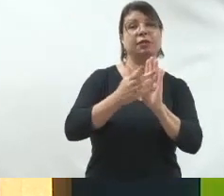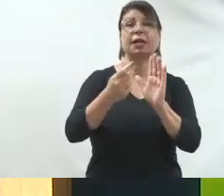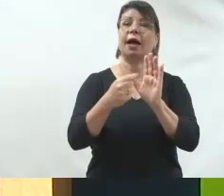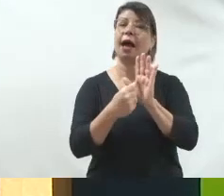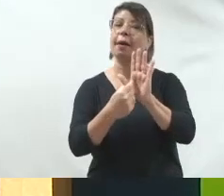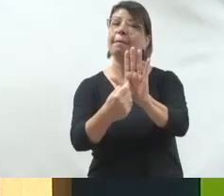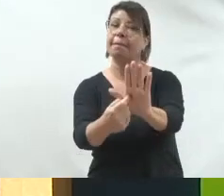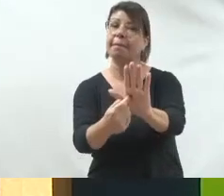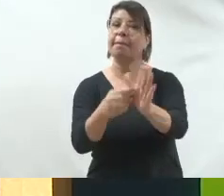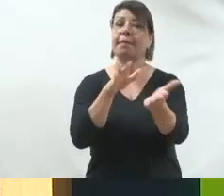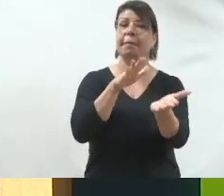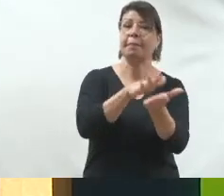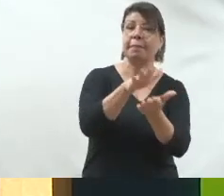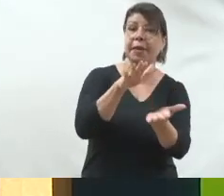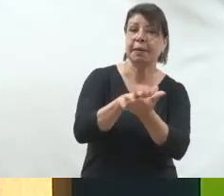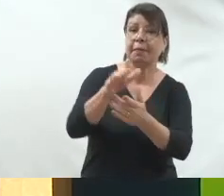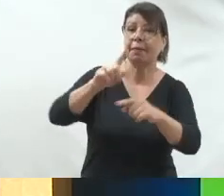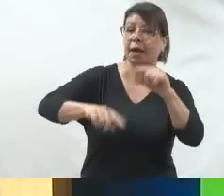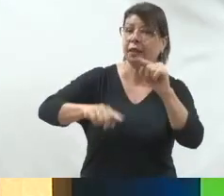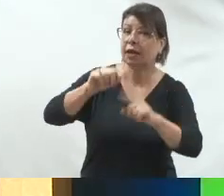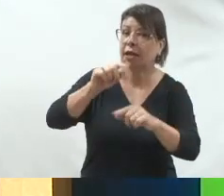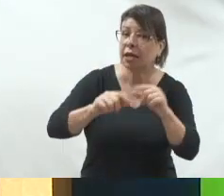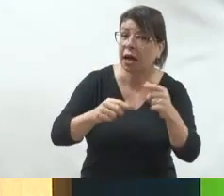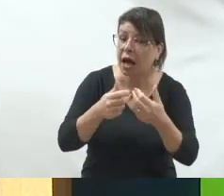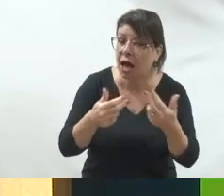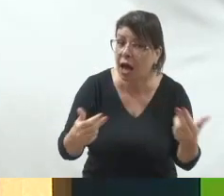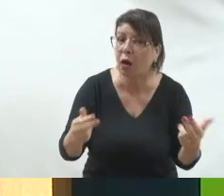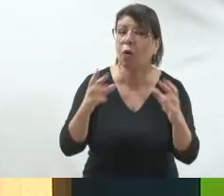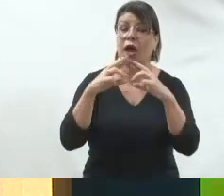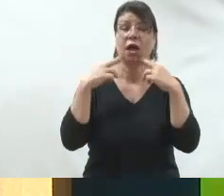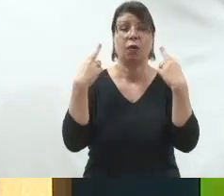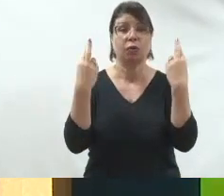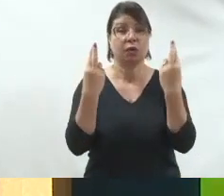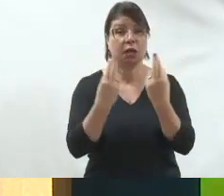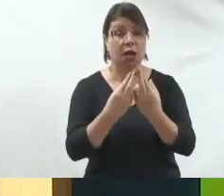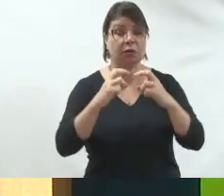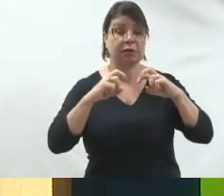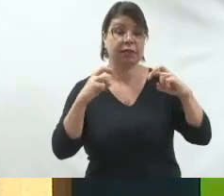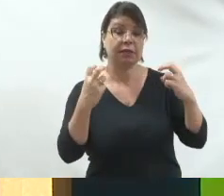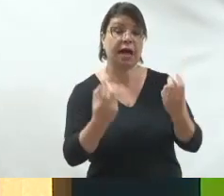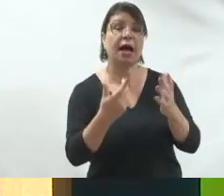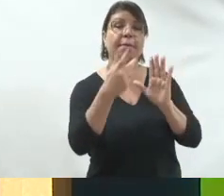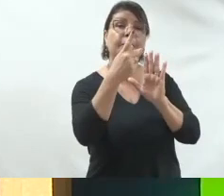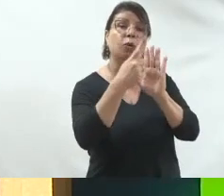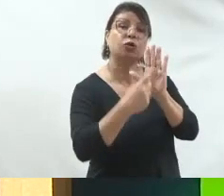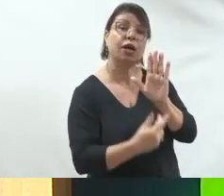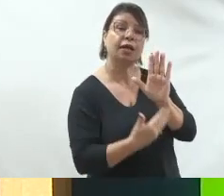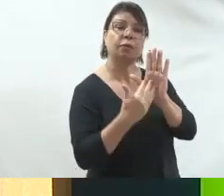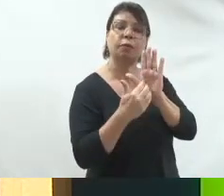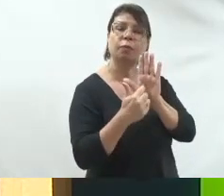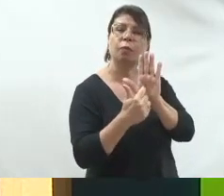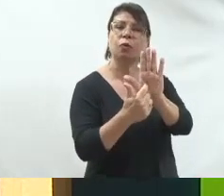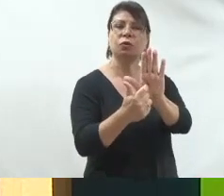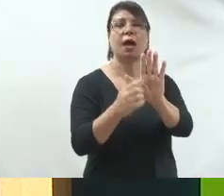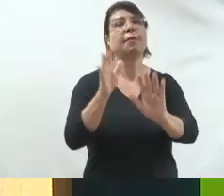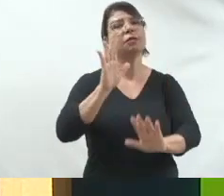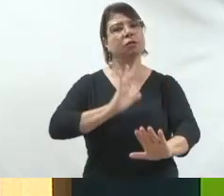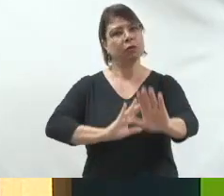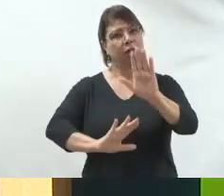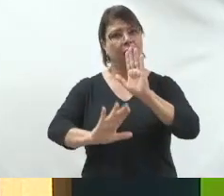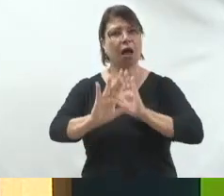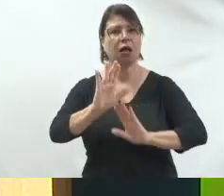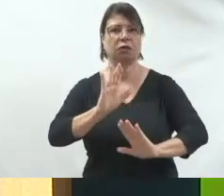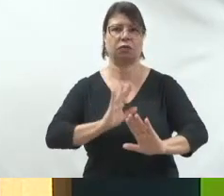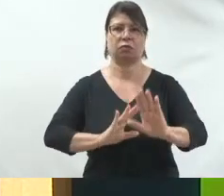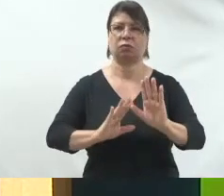fazer uma reunião cuidar apresentar seus projetos e plataformas você tem que tomar cuidado simplesmente com essa